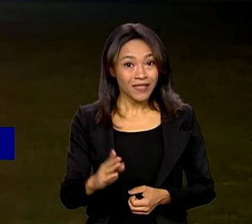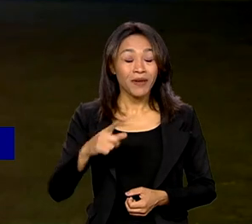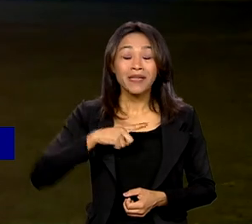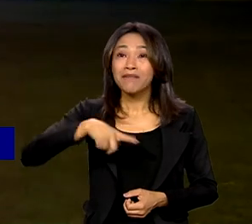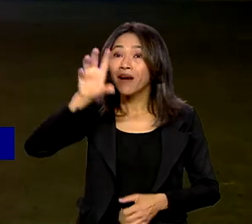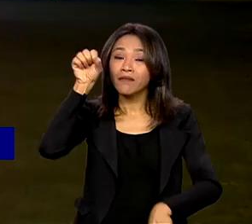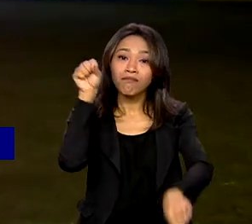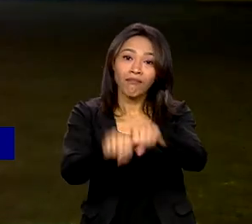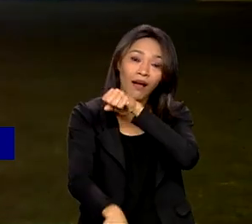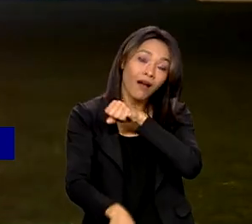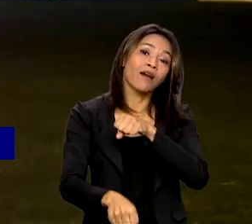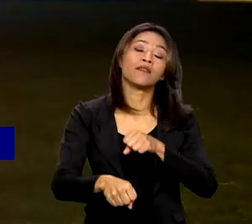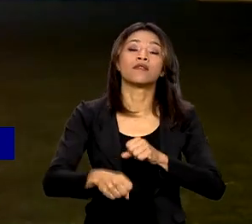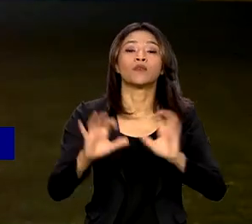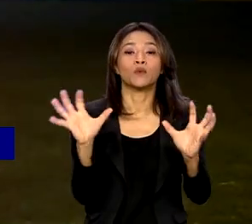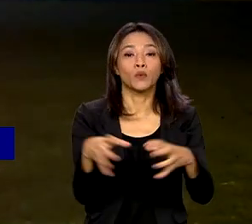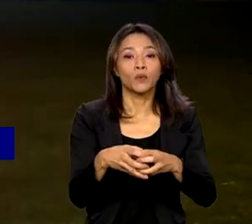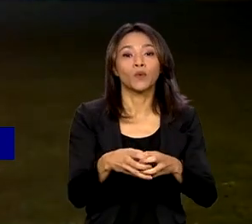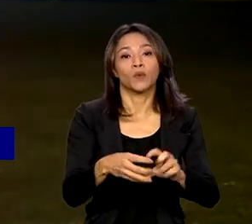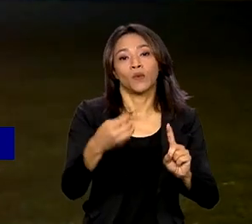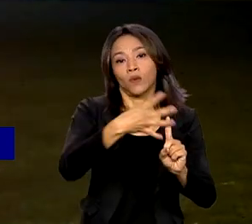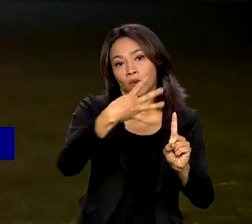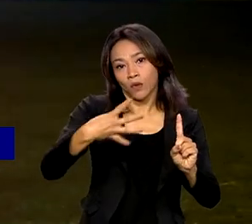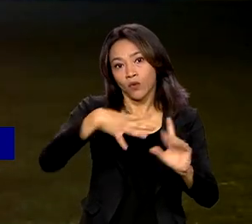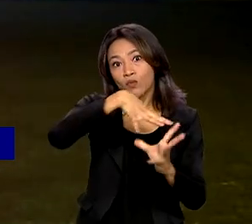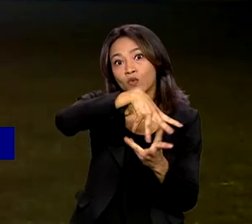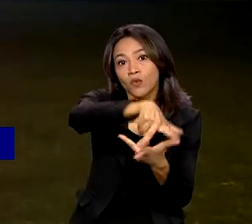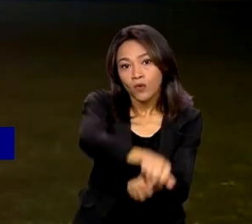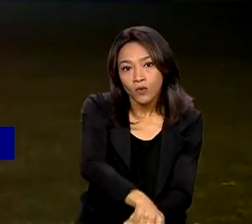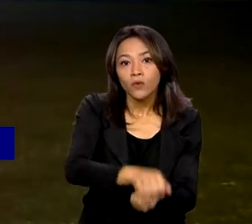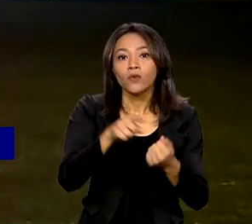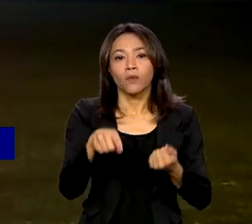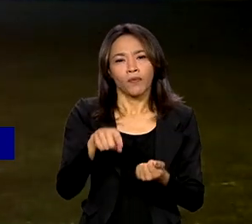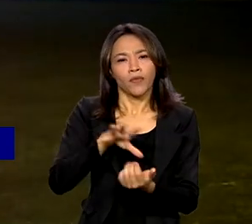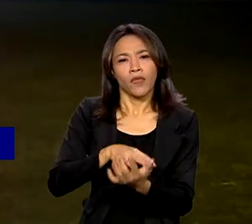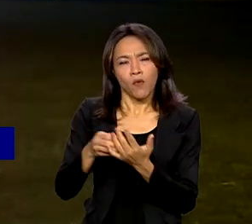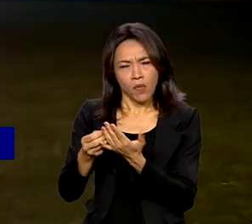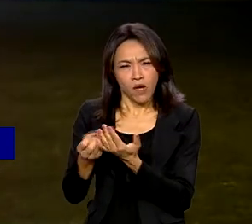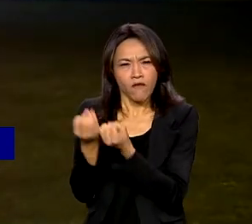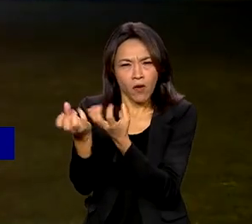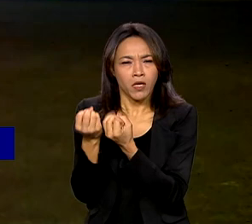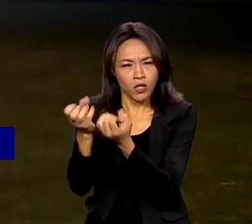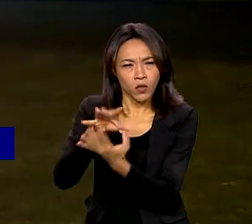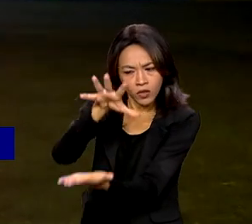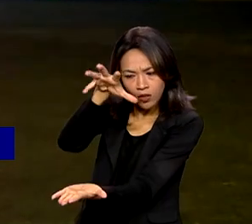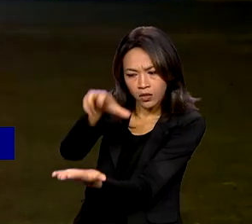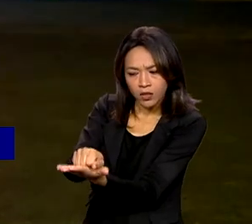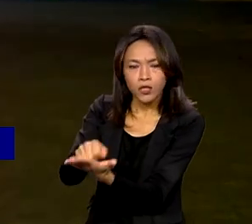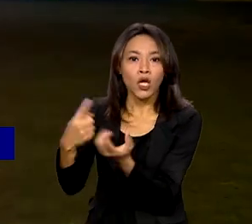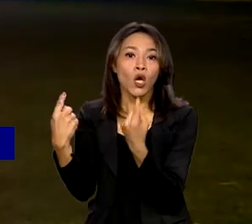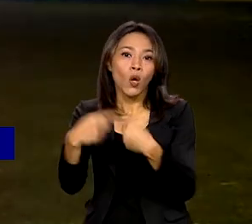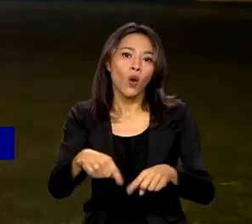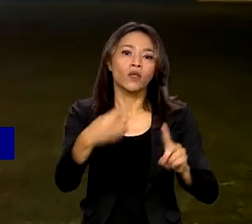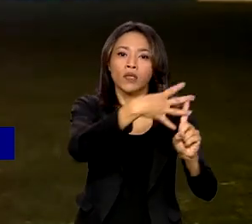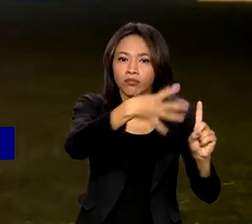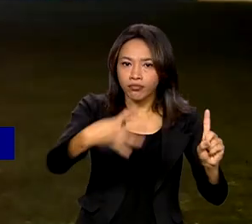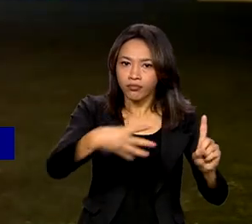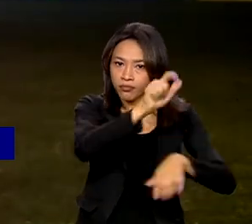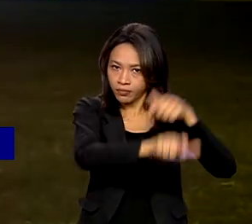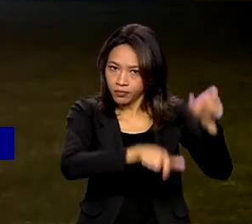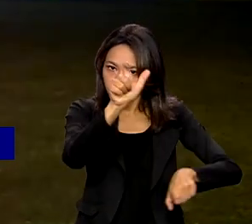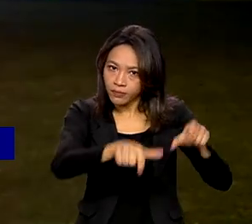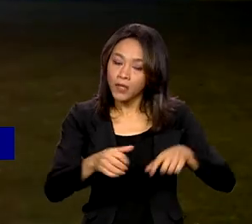LGBTs no mundo. Segundo dados do Observatório de Mortes Violentas contra LGBT e Mais,